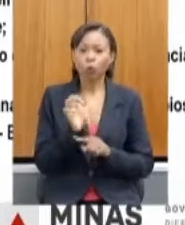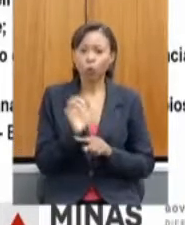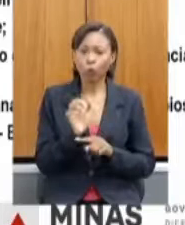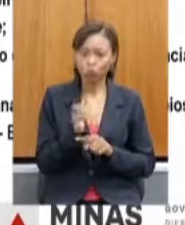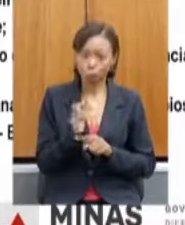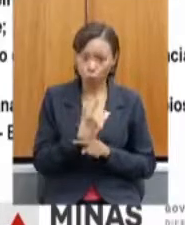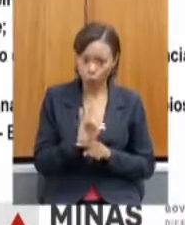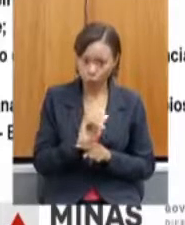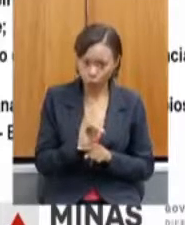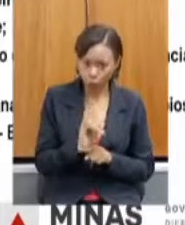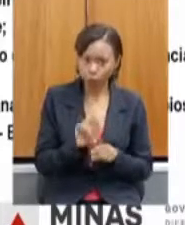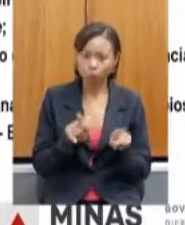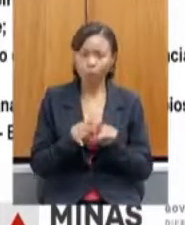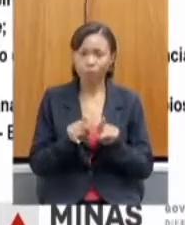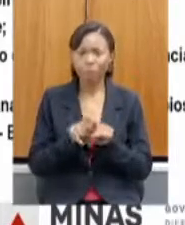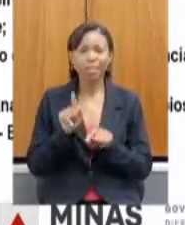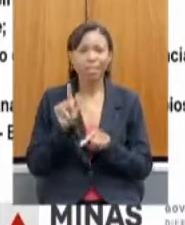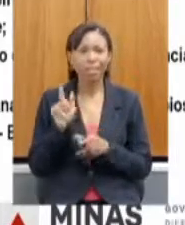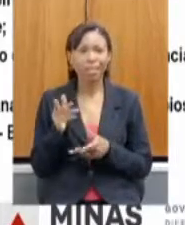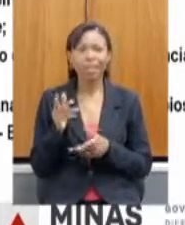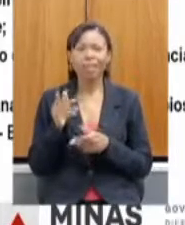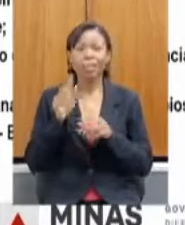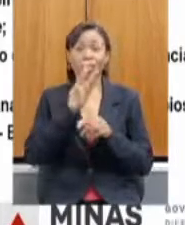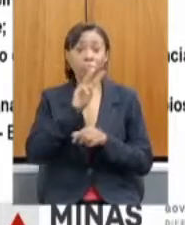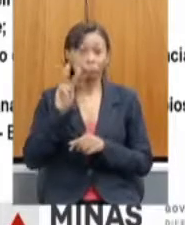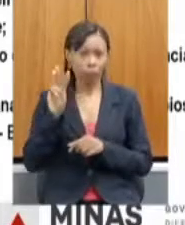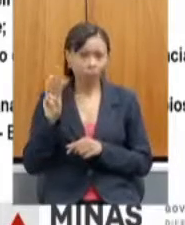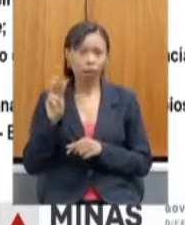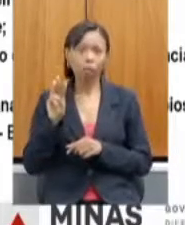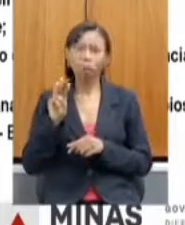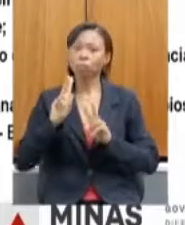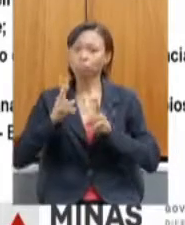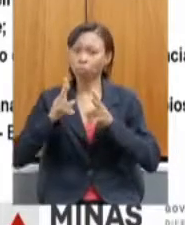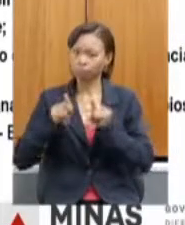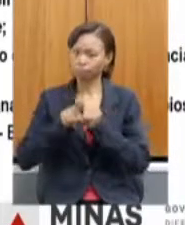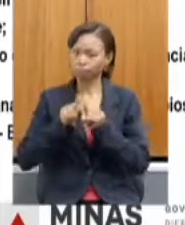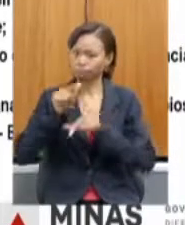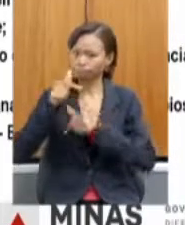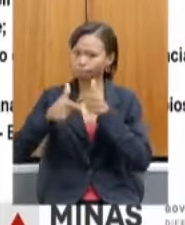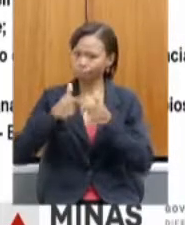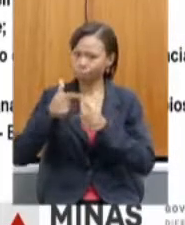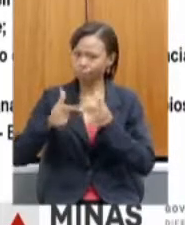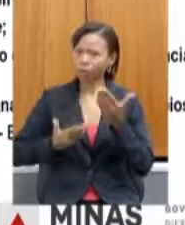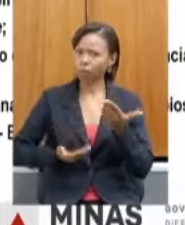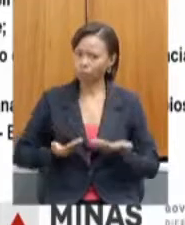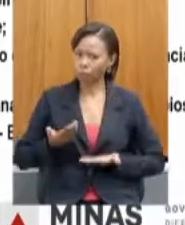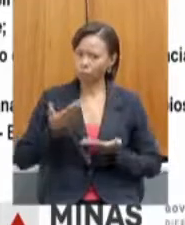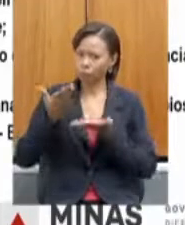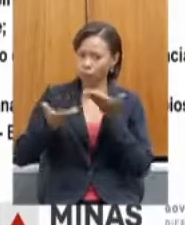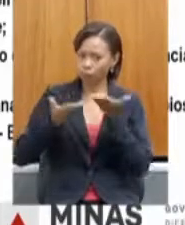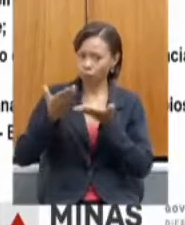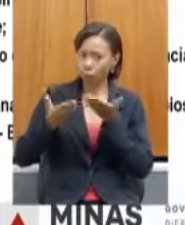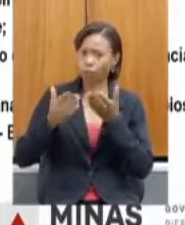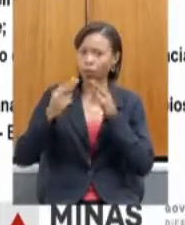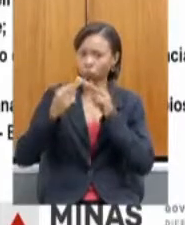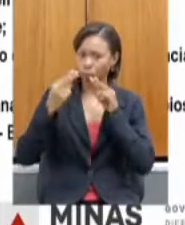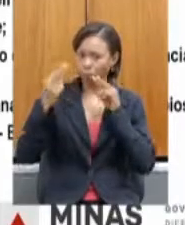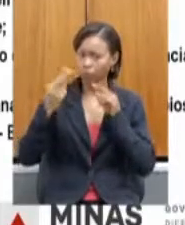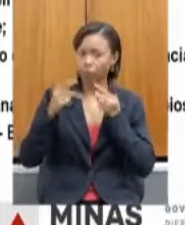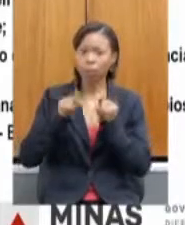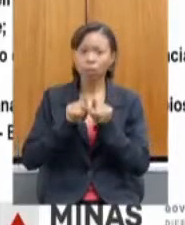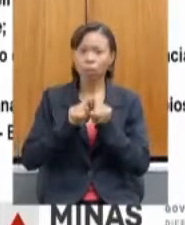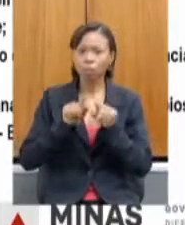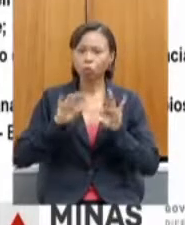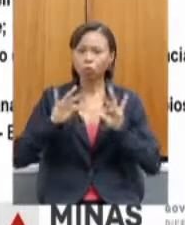IMATER, como já referi, já referi, continua atendimento de forma remota e os trabalhos todos que a